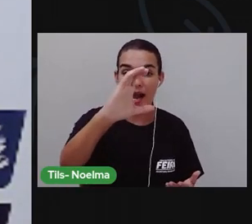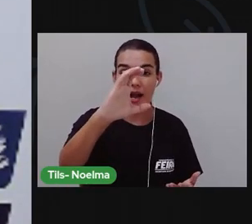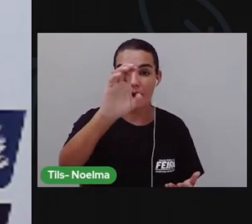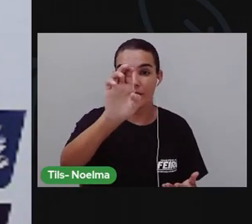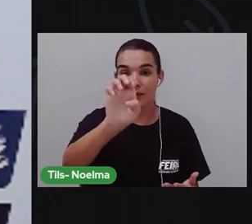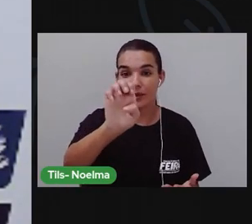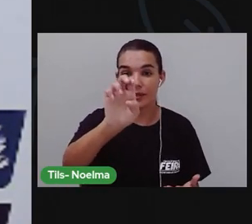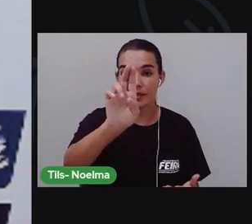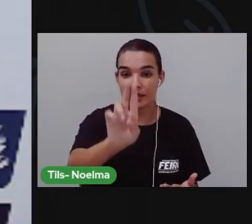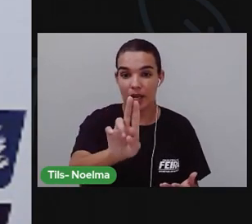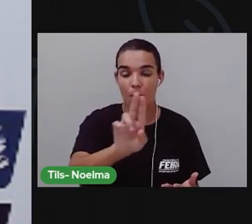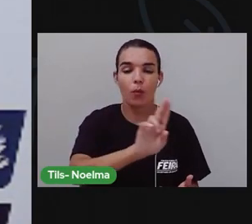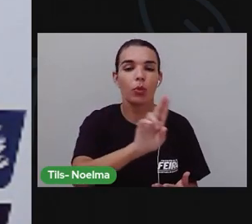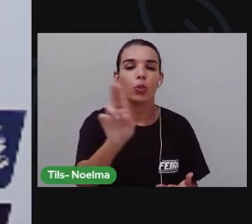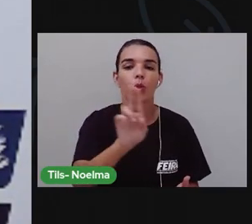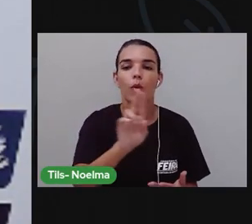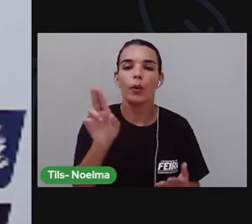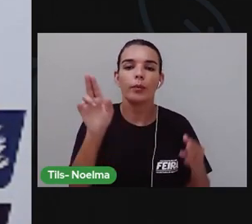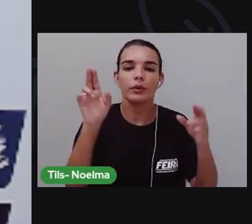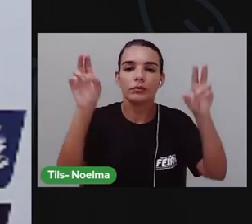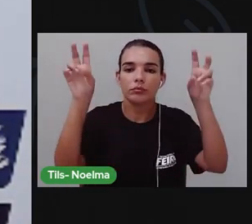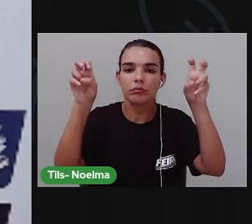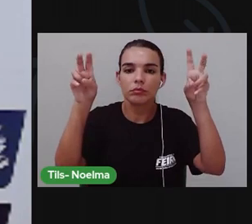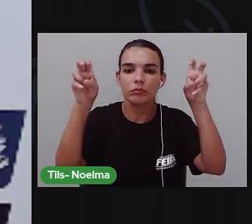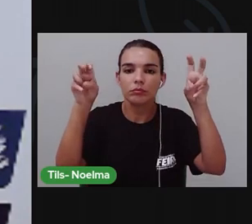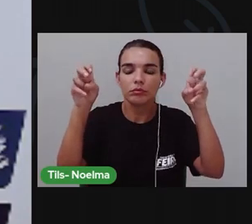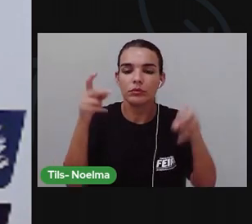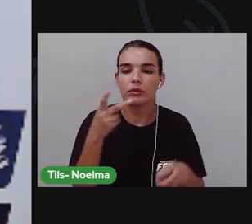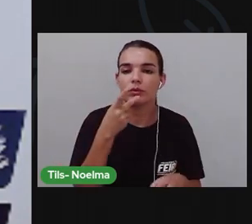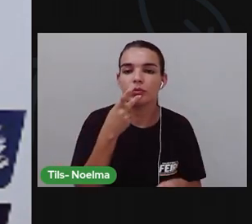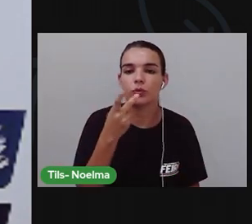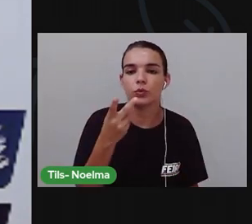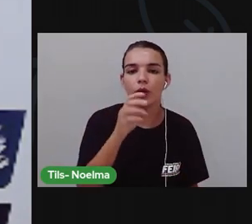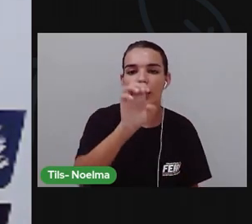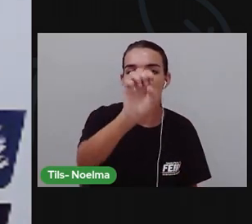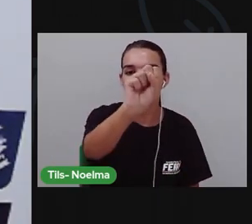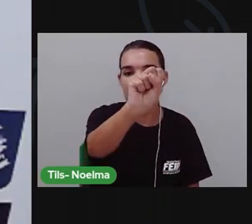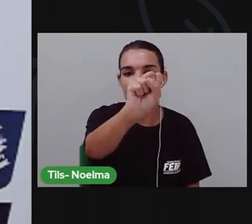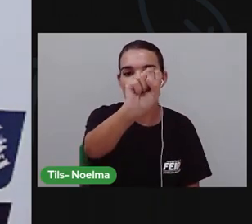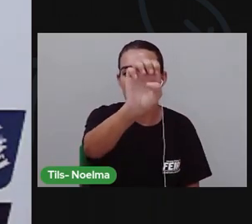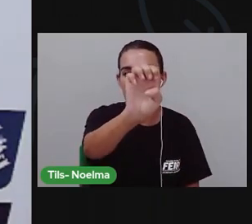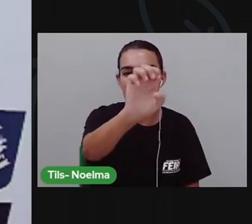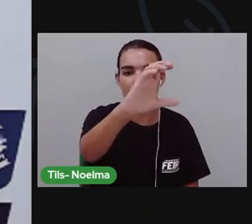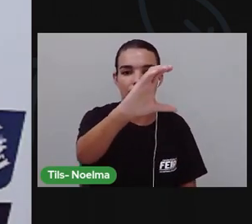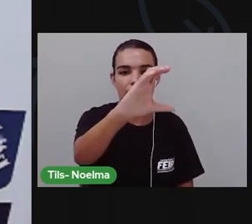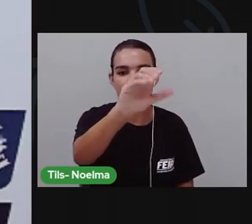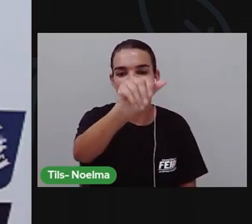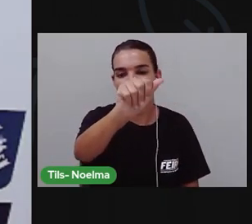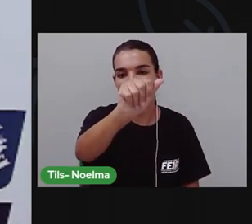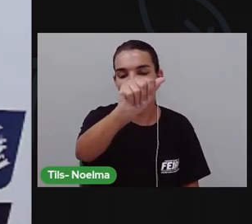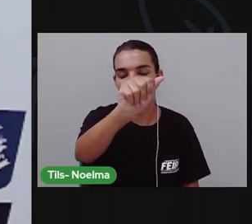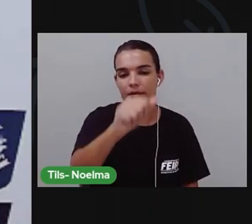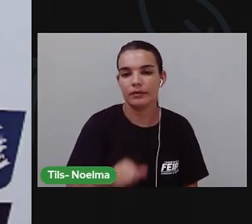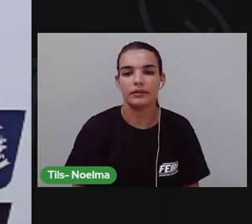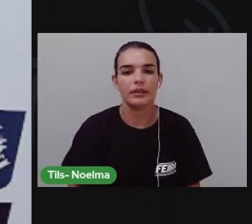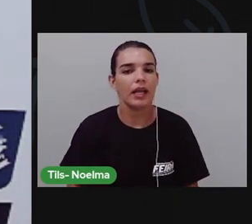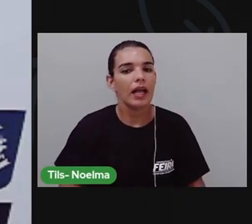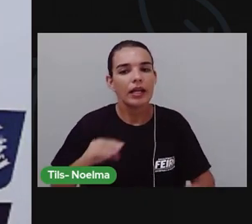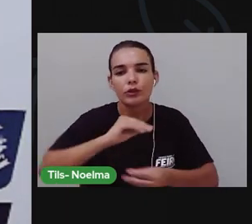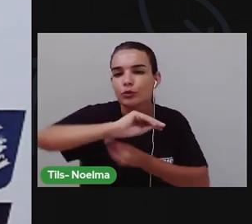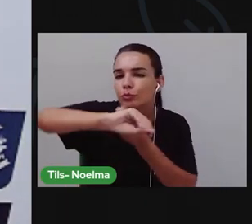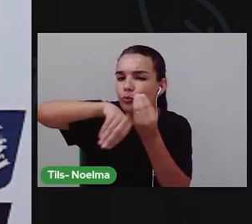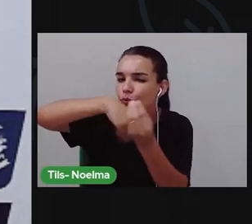Ela se chama Seca E tem tudo a ver Com a nossa aula de hoje